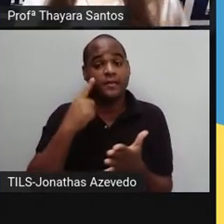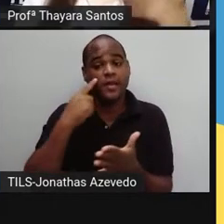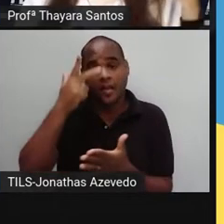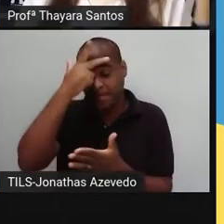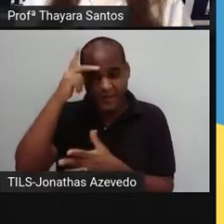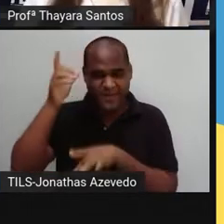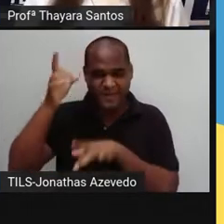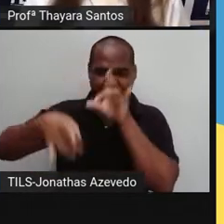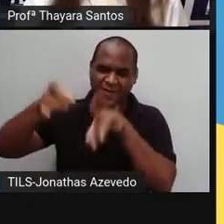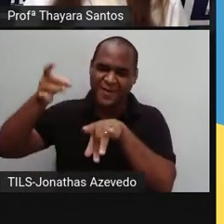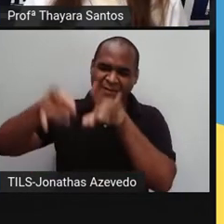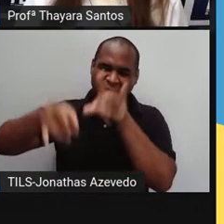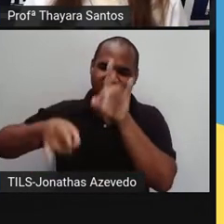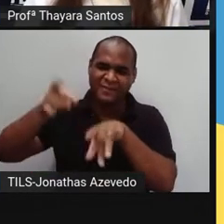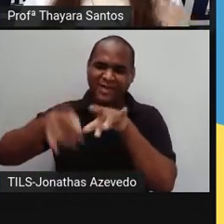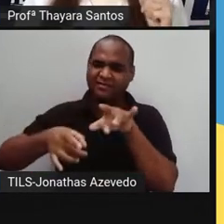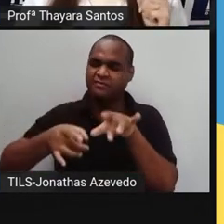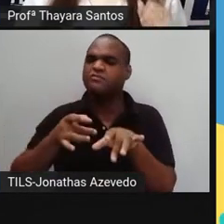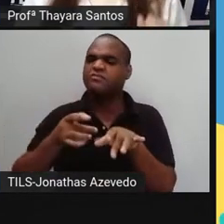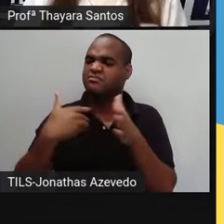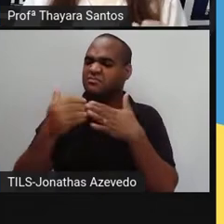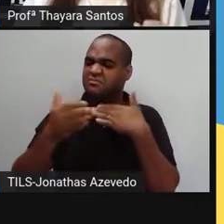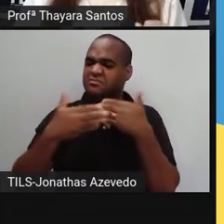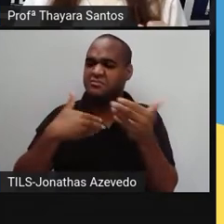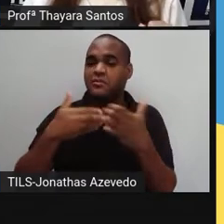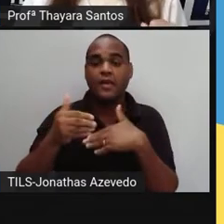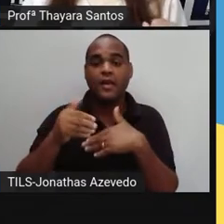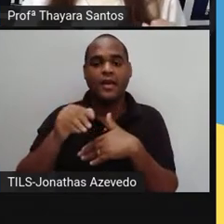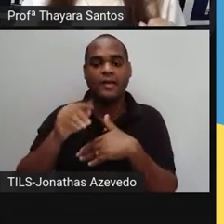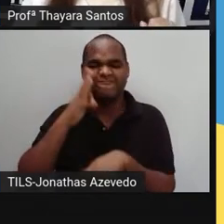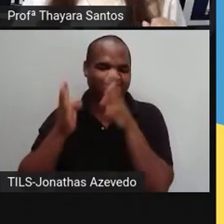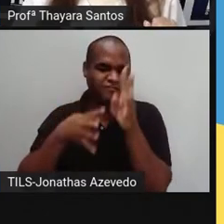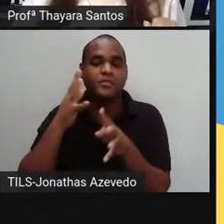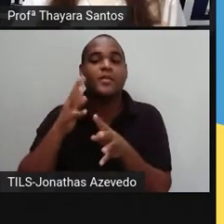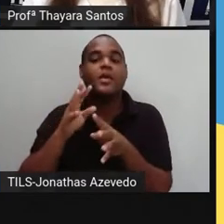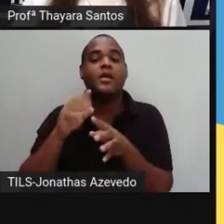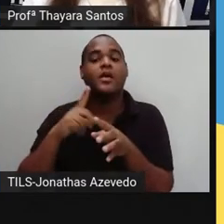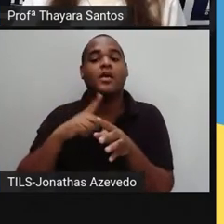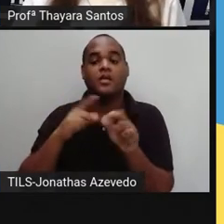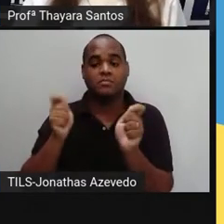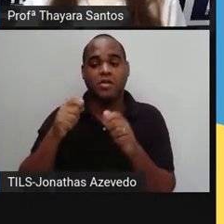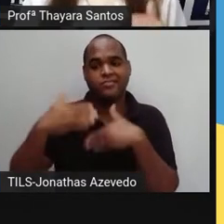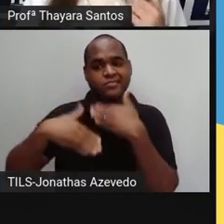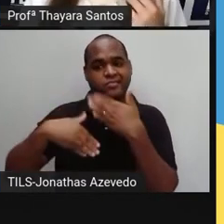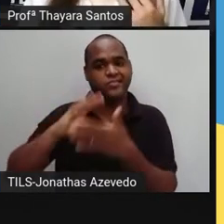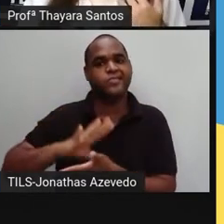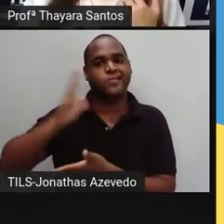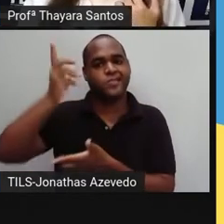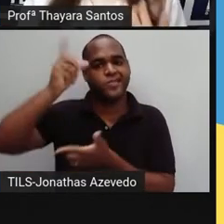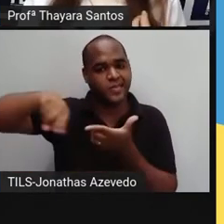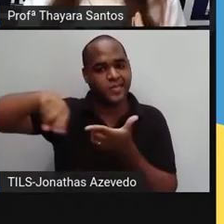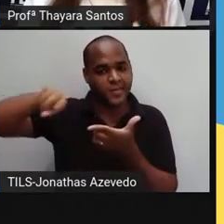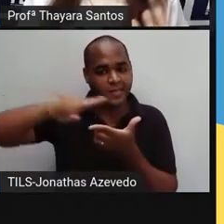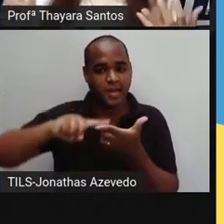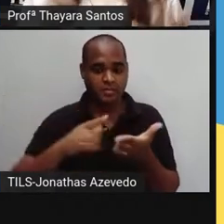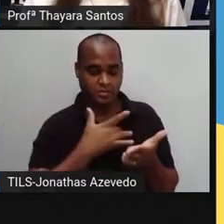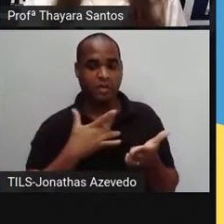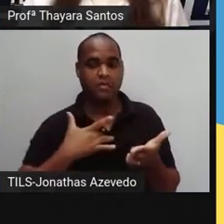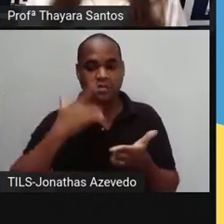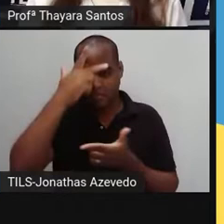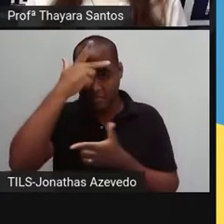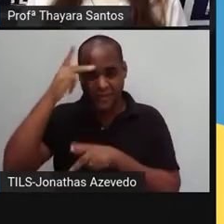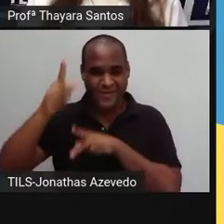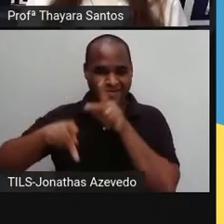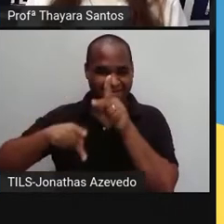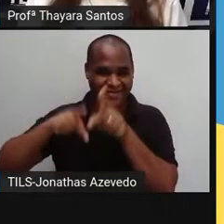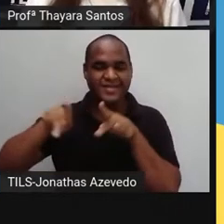descartam de forma inadequada. E esse descarte, eles podem causar muitos prejuízos para a saúde humana e para